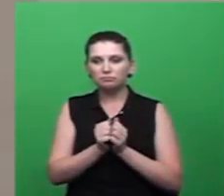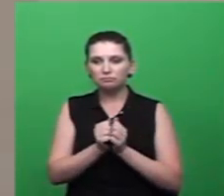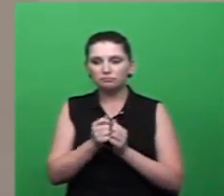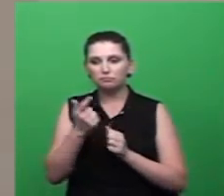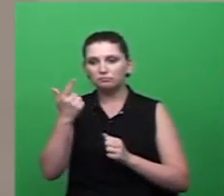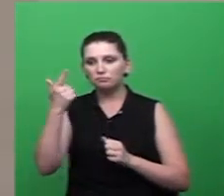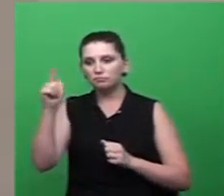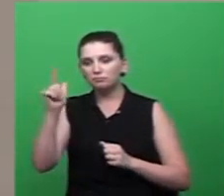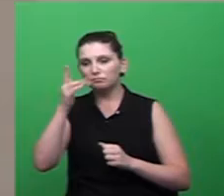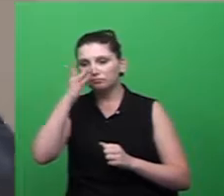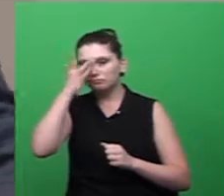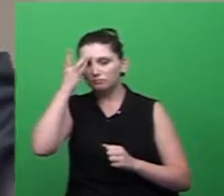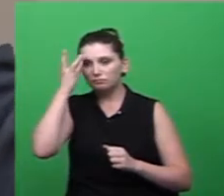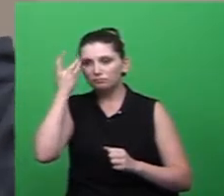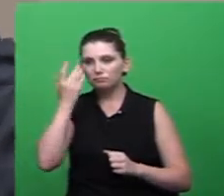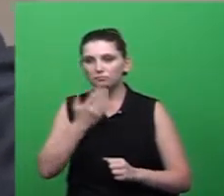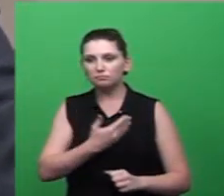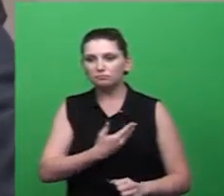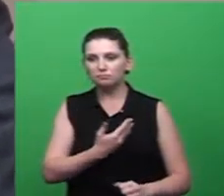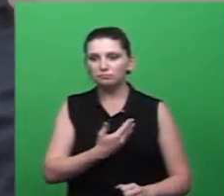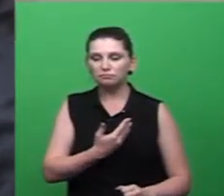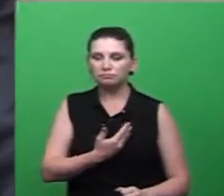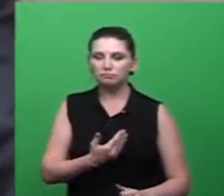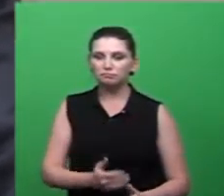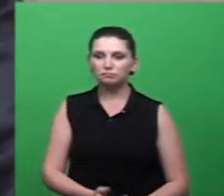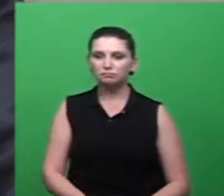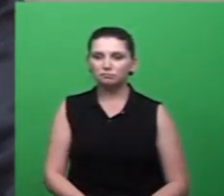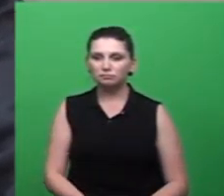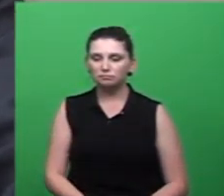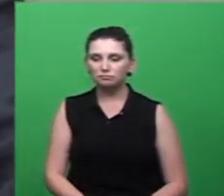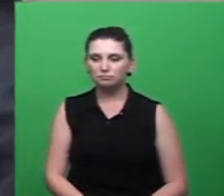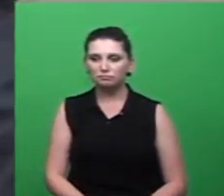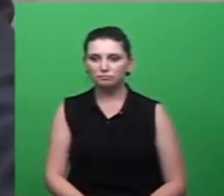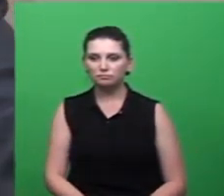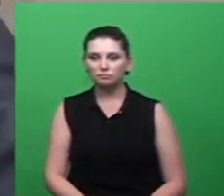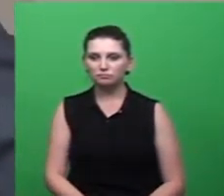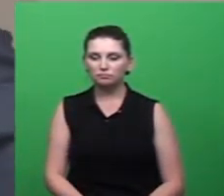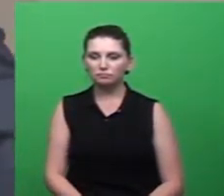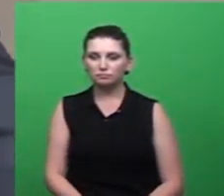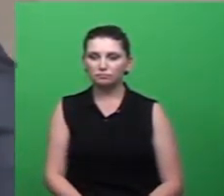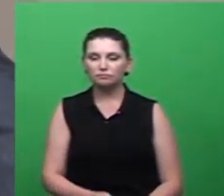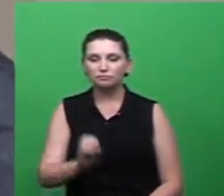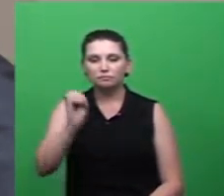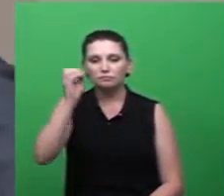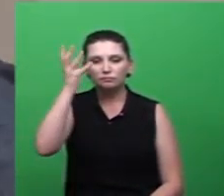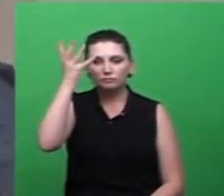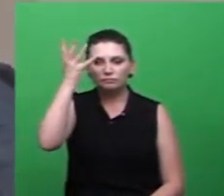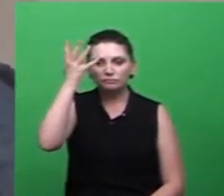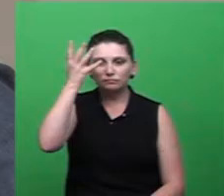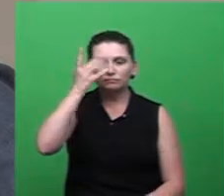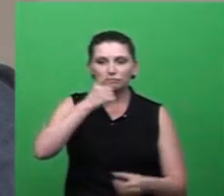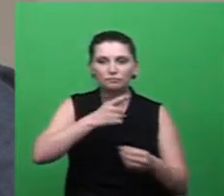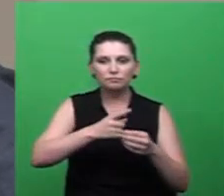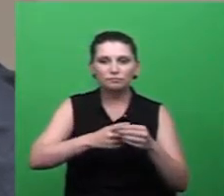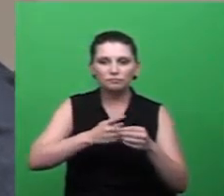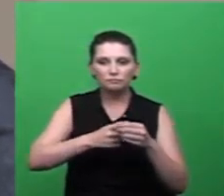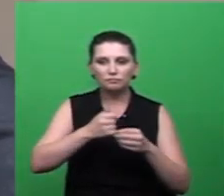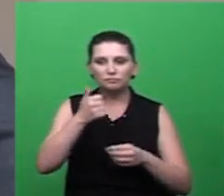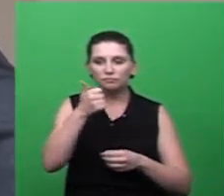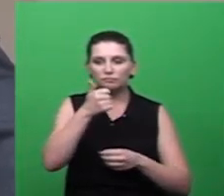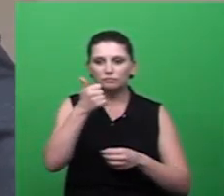parceiros, do evento que ocorreu recentemente em nossa cidade, que foi a primeira